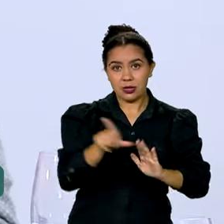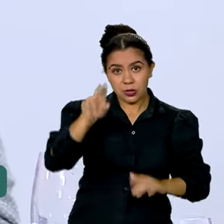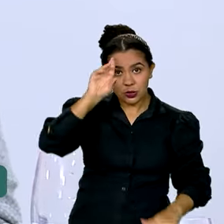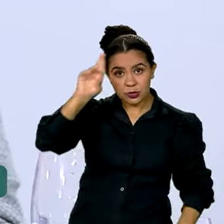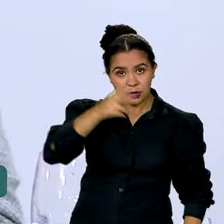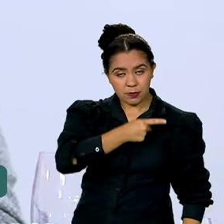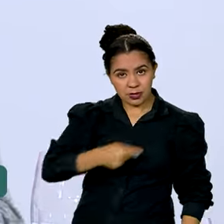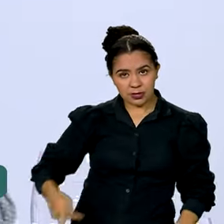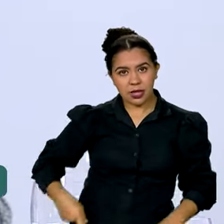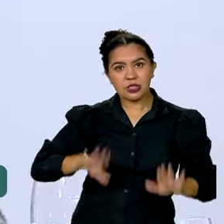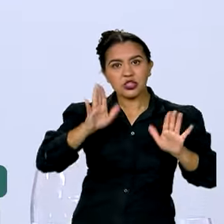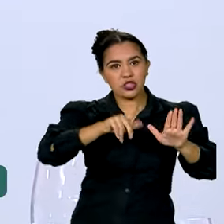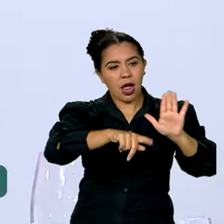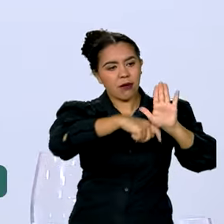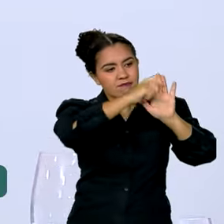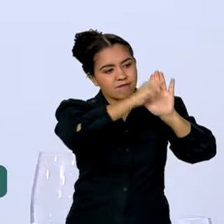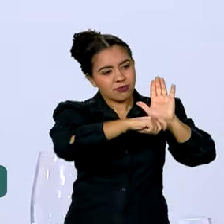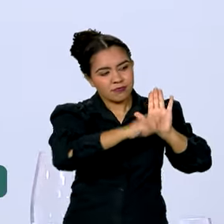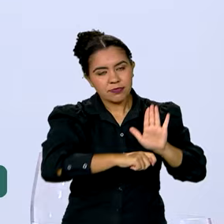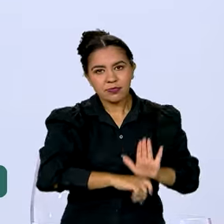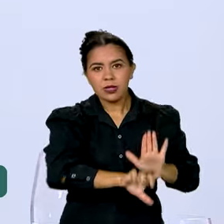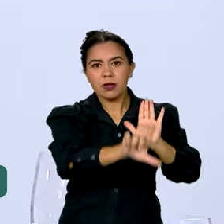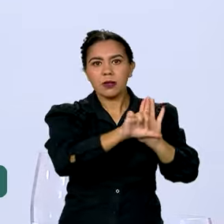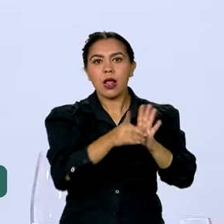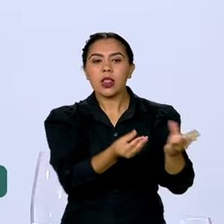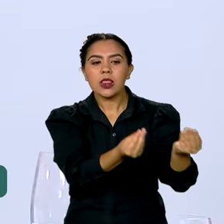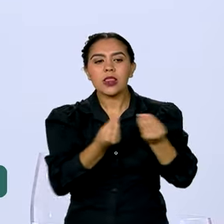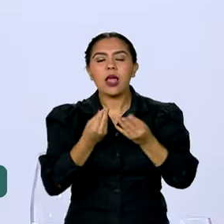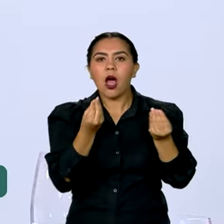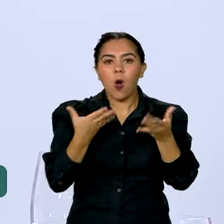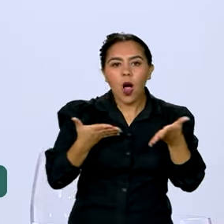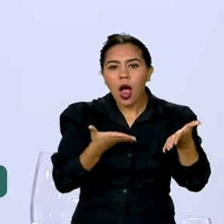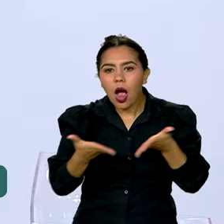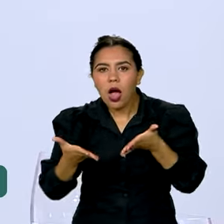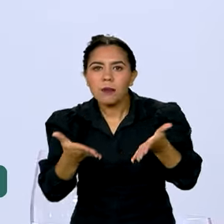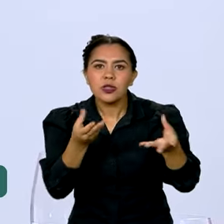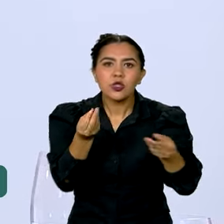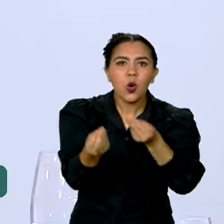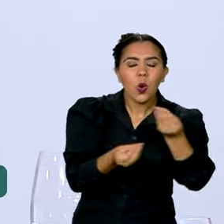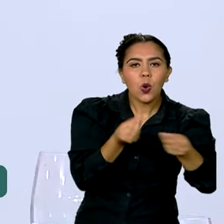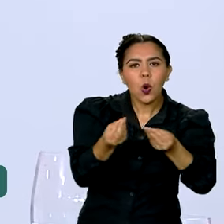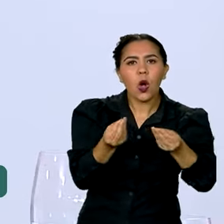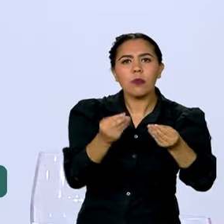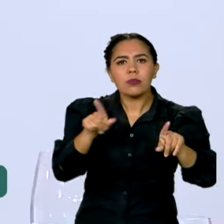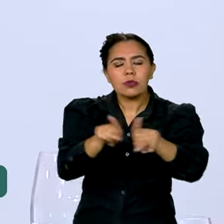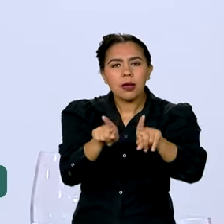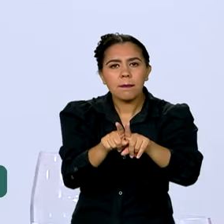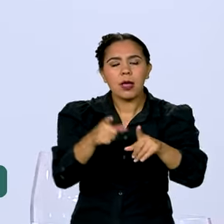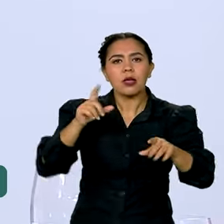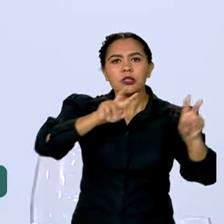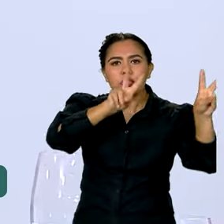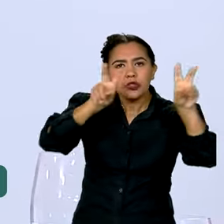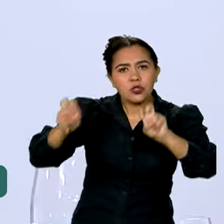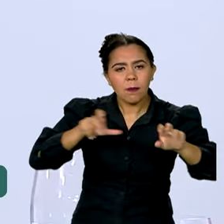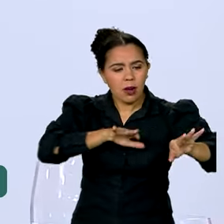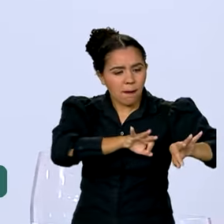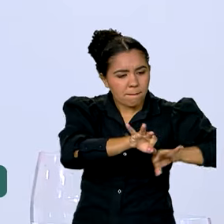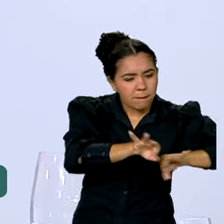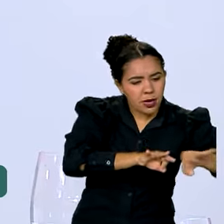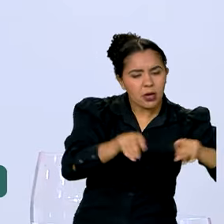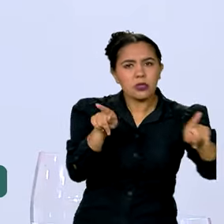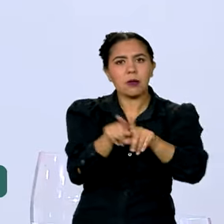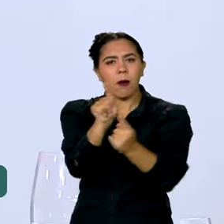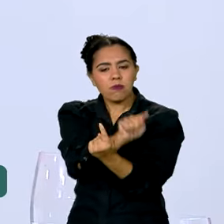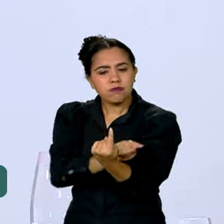as mulheres até agora. Ele dá um rumo, ele dá uma direção, ele estabelece a questão do plano, questão das